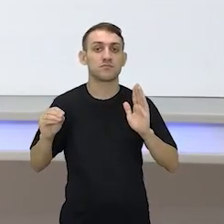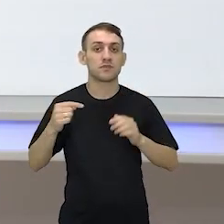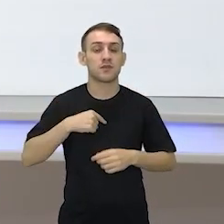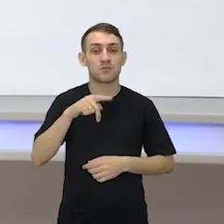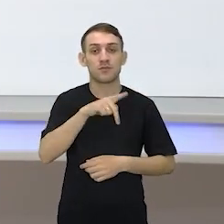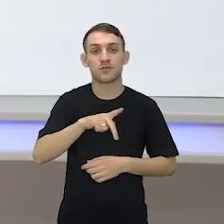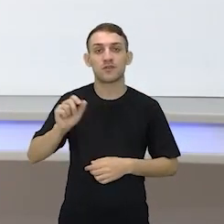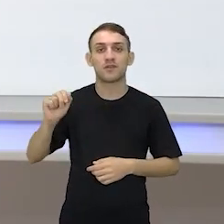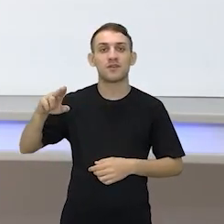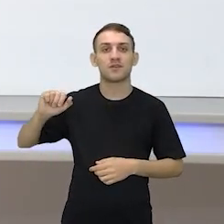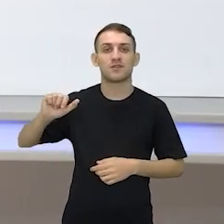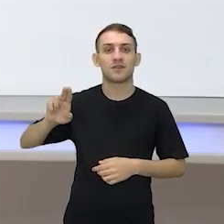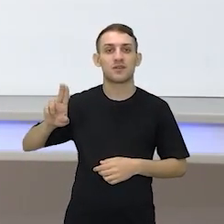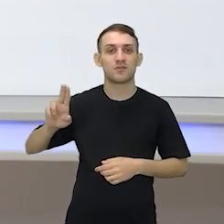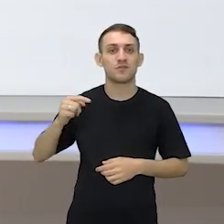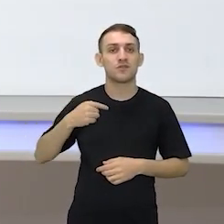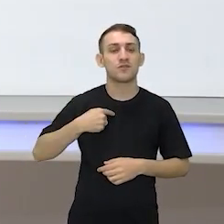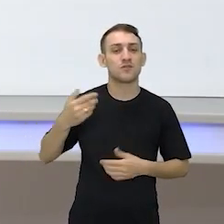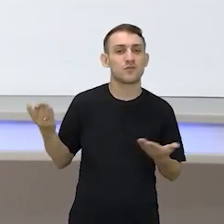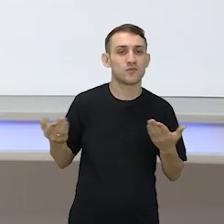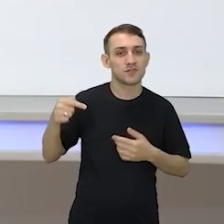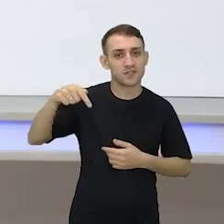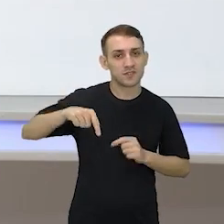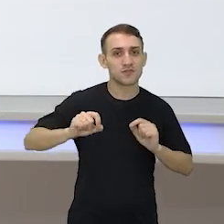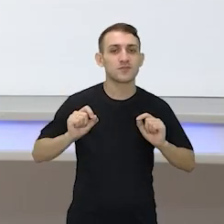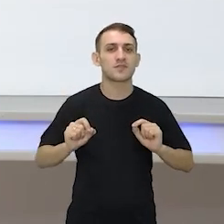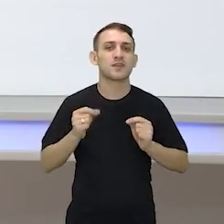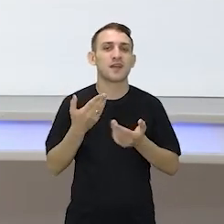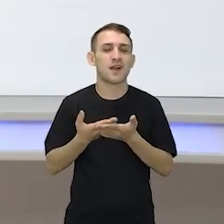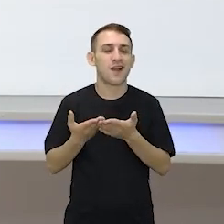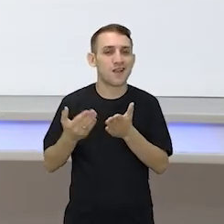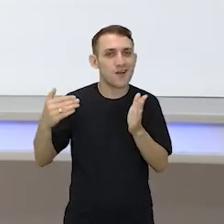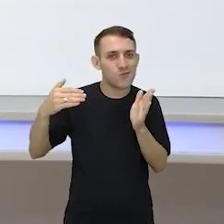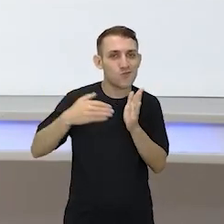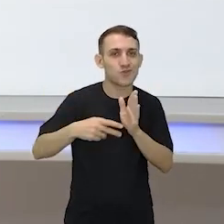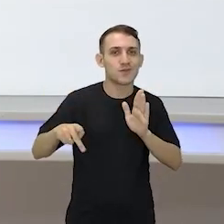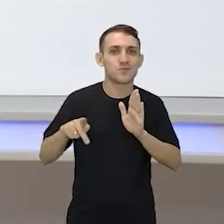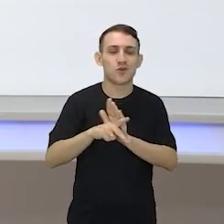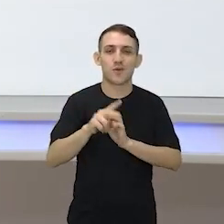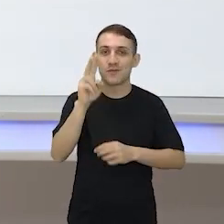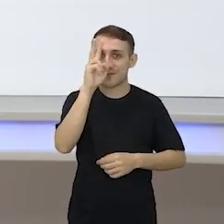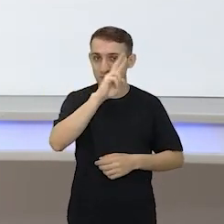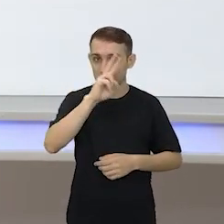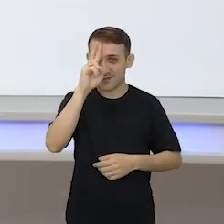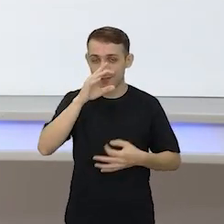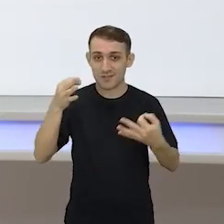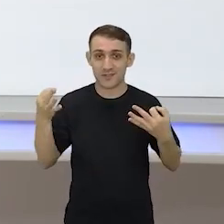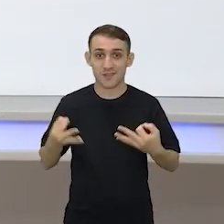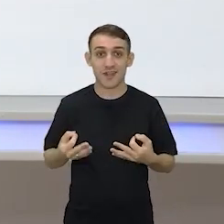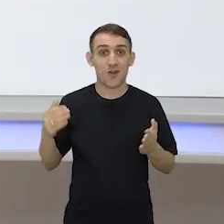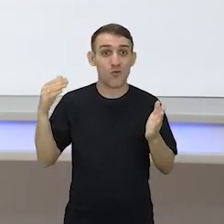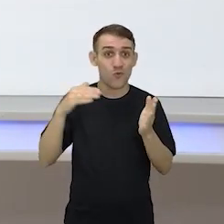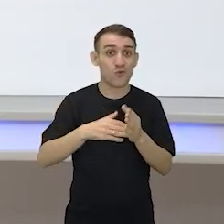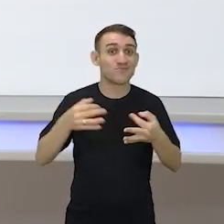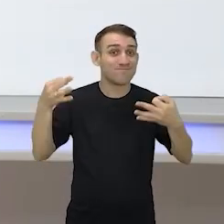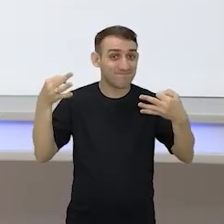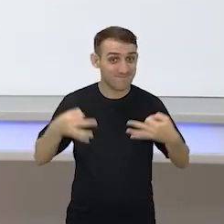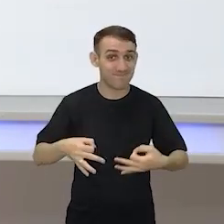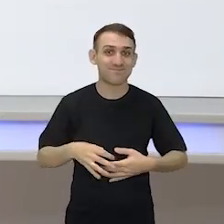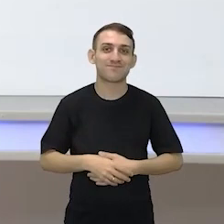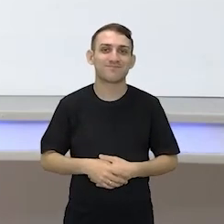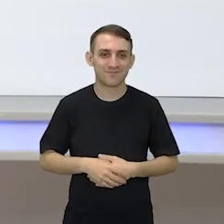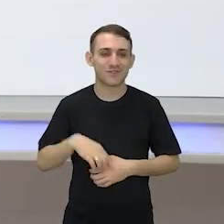Eu sou a professora Nalu e hoje estou aqui para a nossa última aula de história. Última mesmo, pessoal.